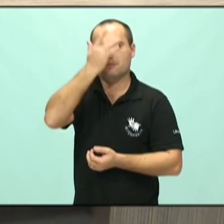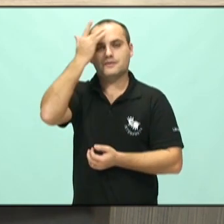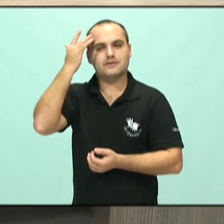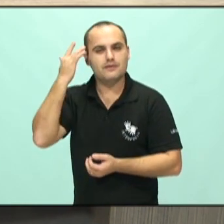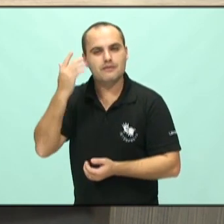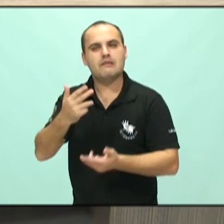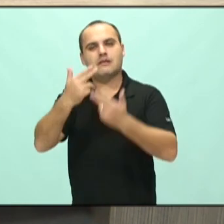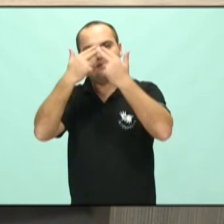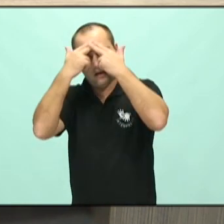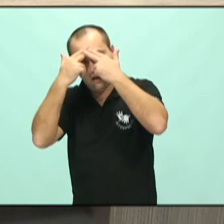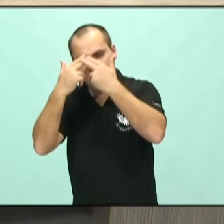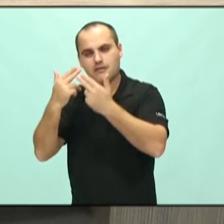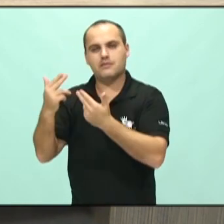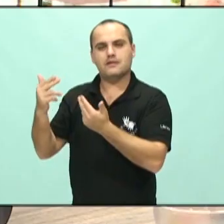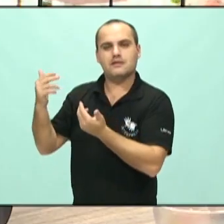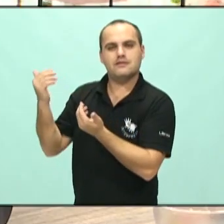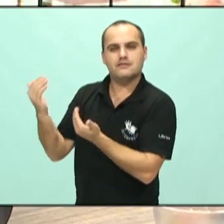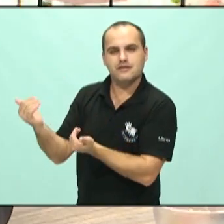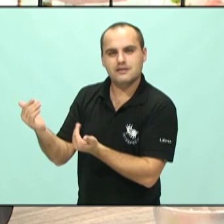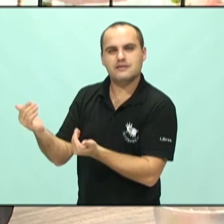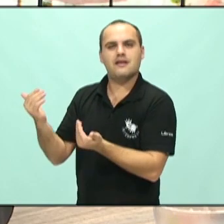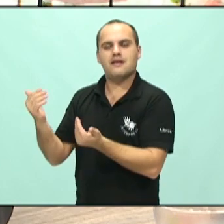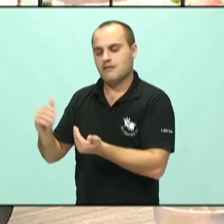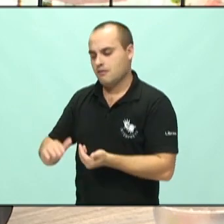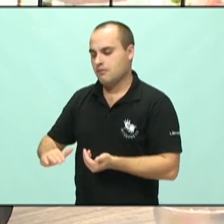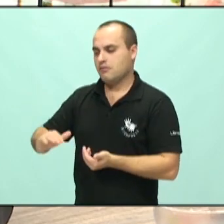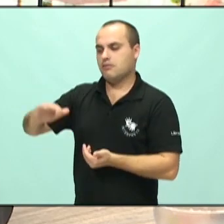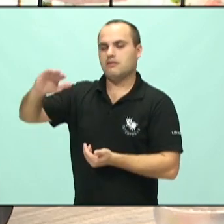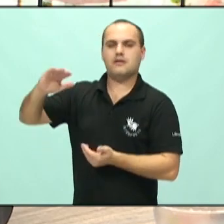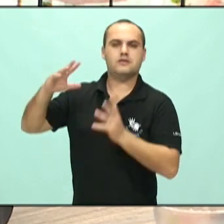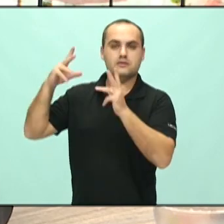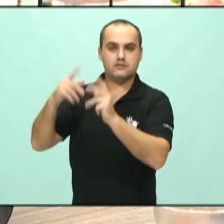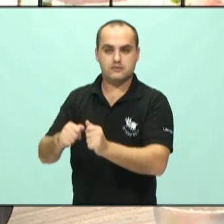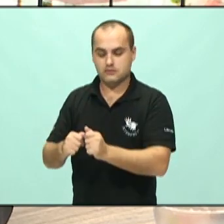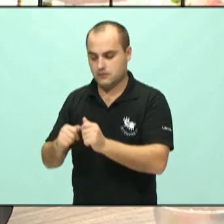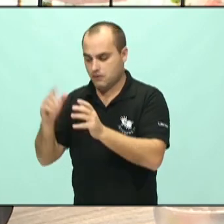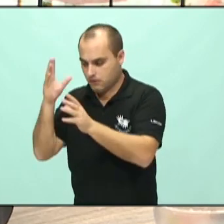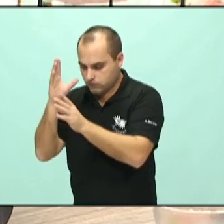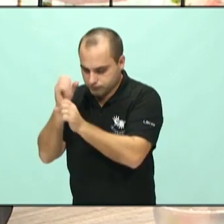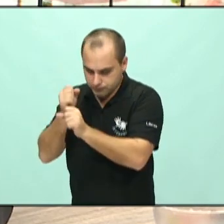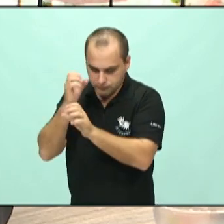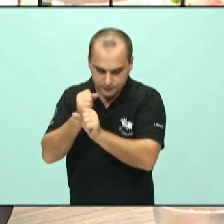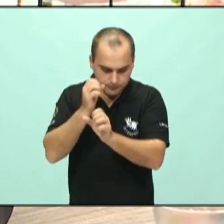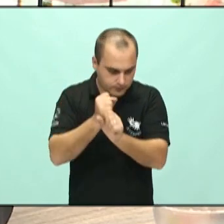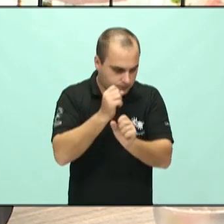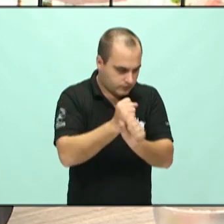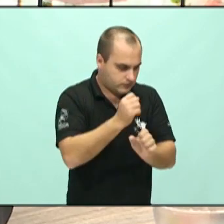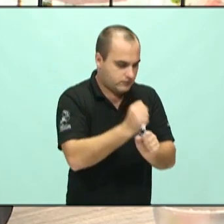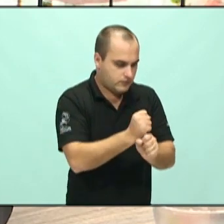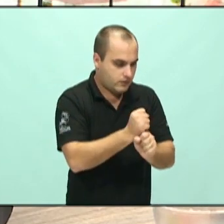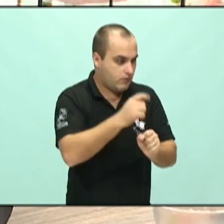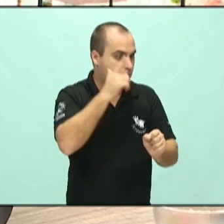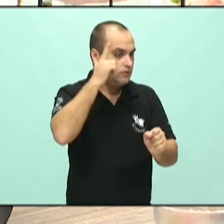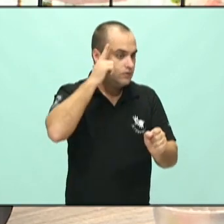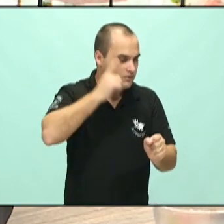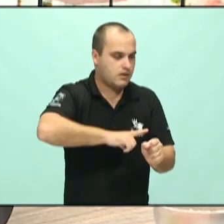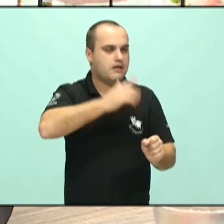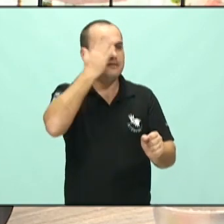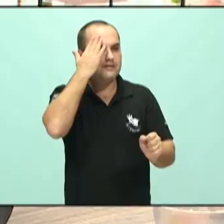traumas, tudo isso, que somados podem levar a quadros depressivos.